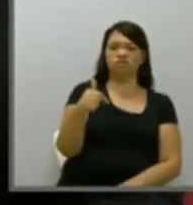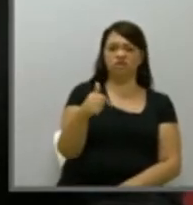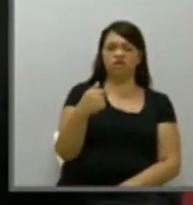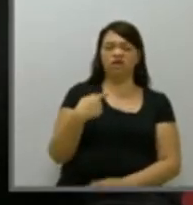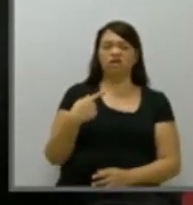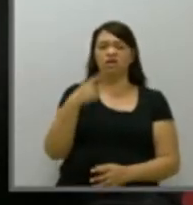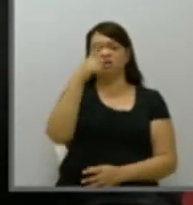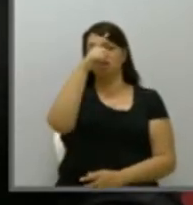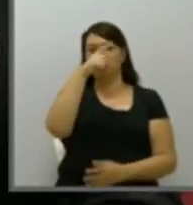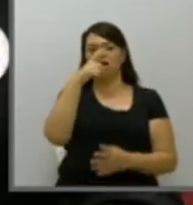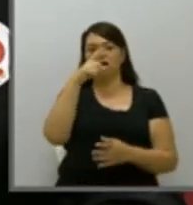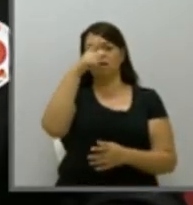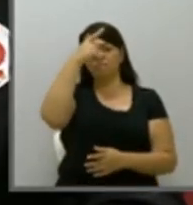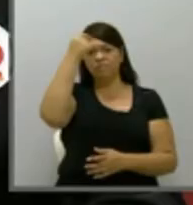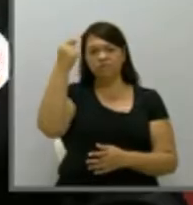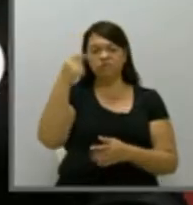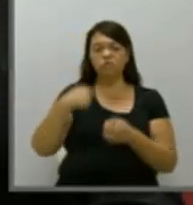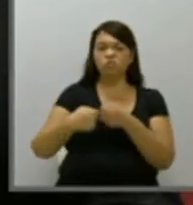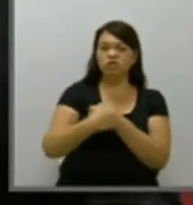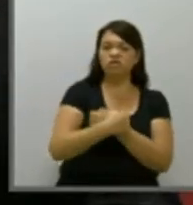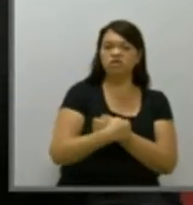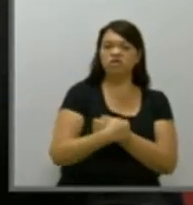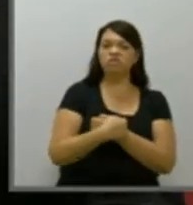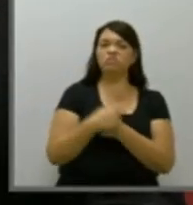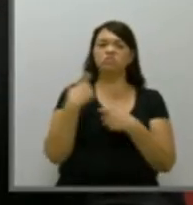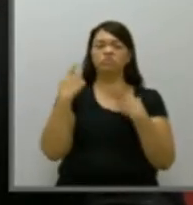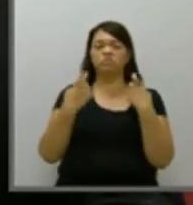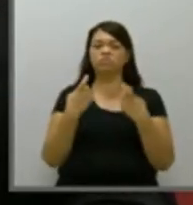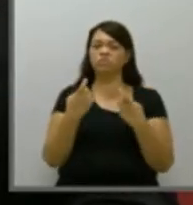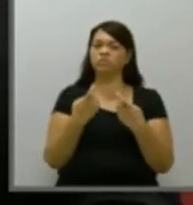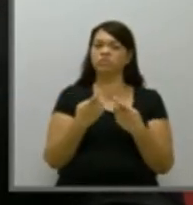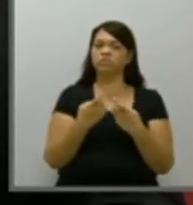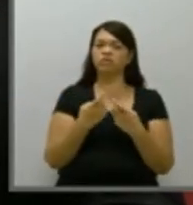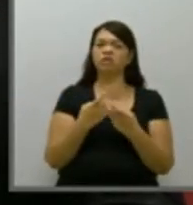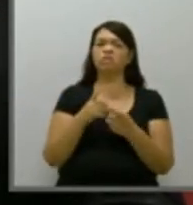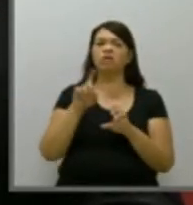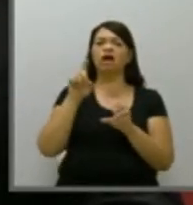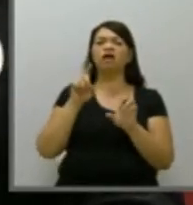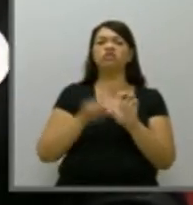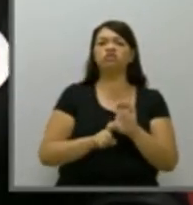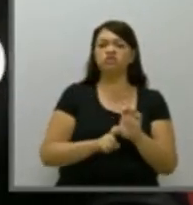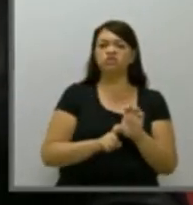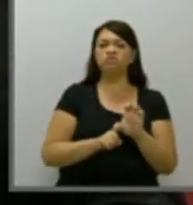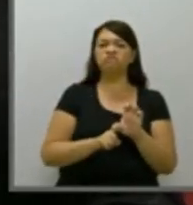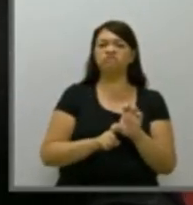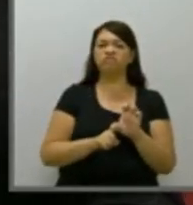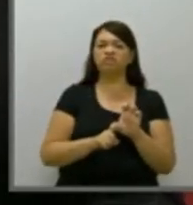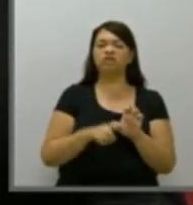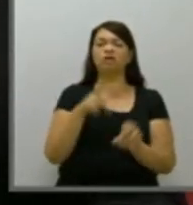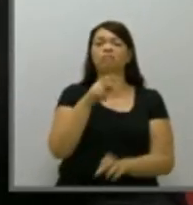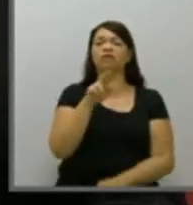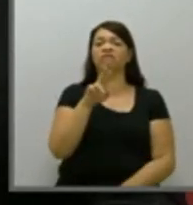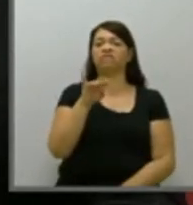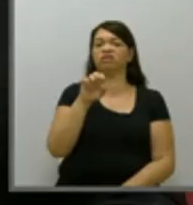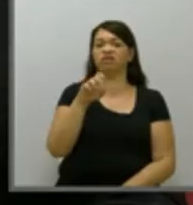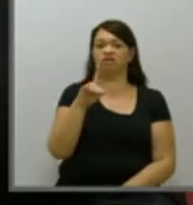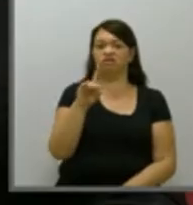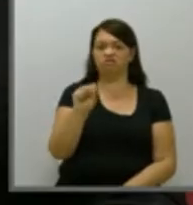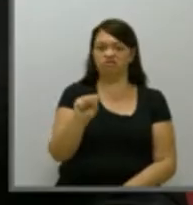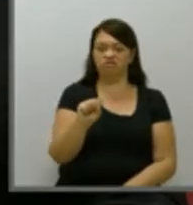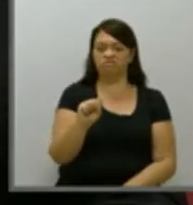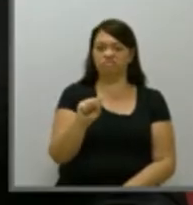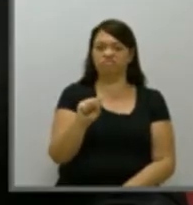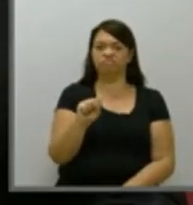comprometimento com o recurso, seja com a contribuição ou a dívida previdência municipal. Só neste ano, nós